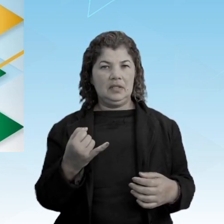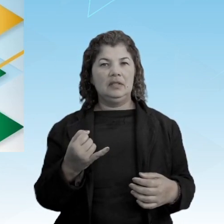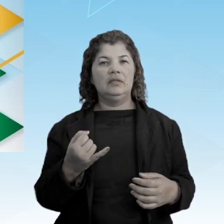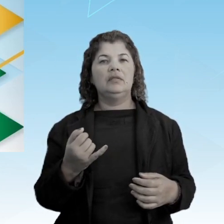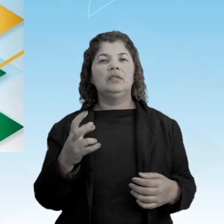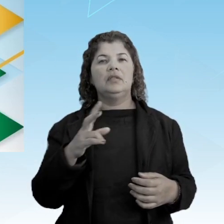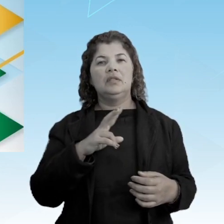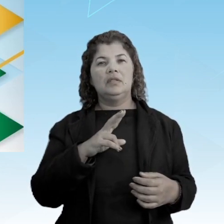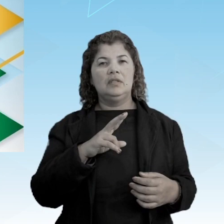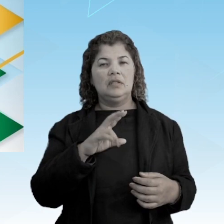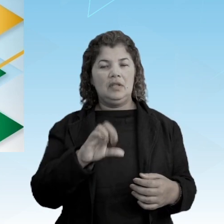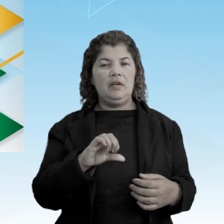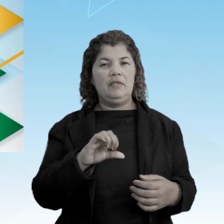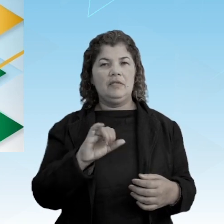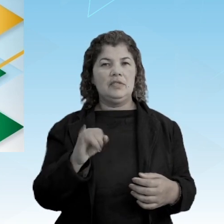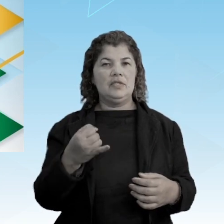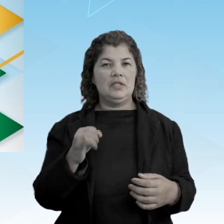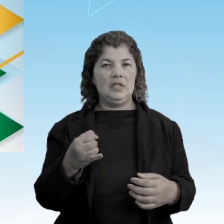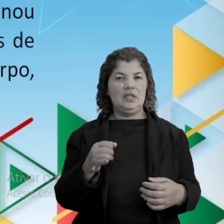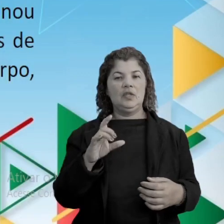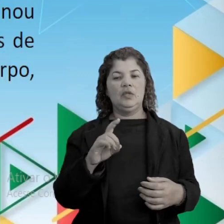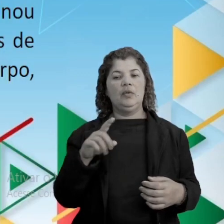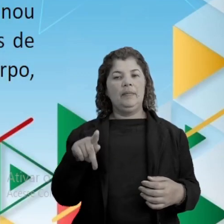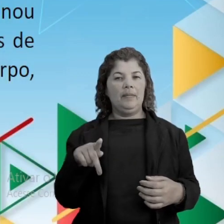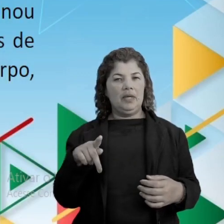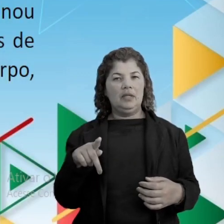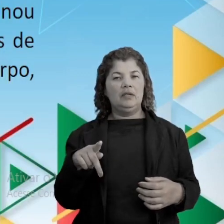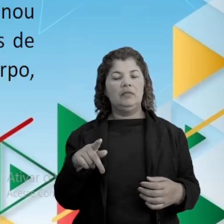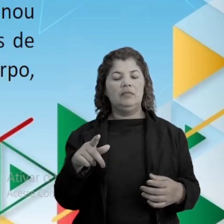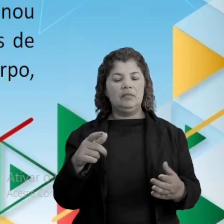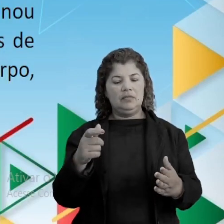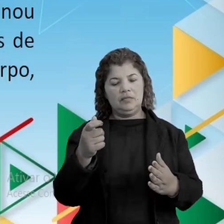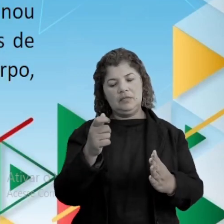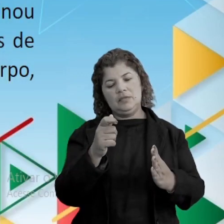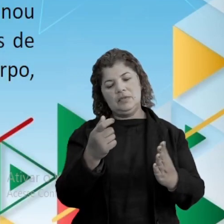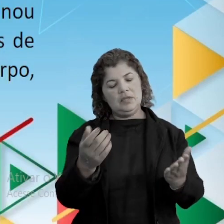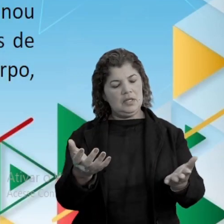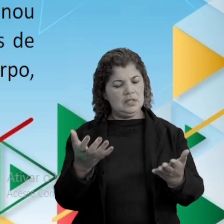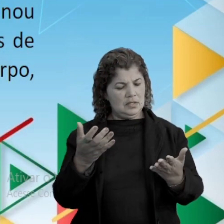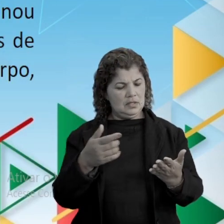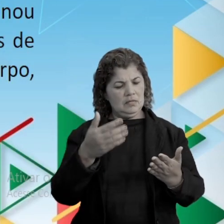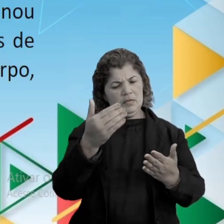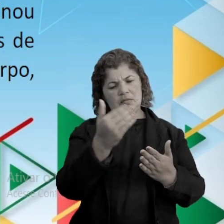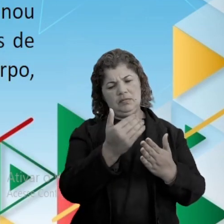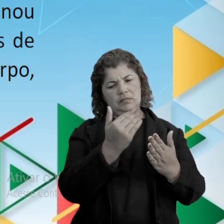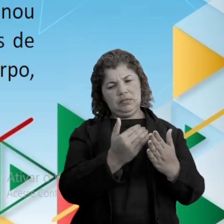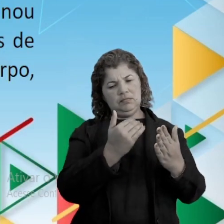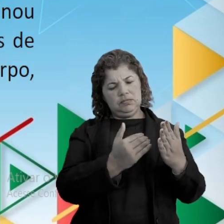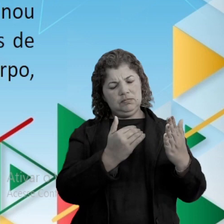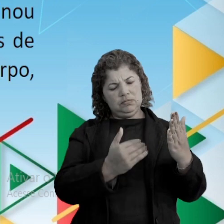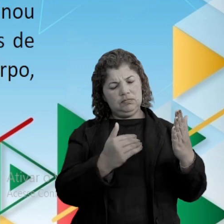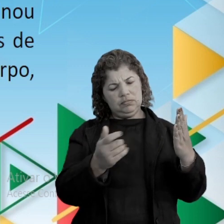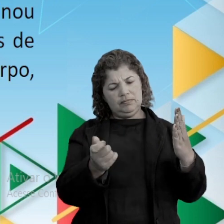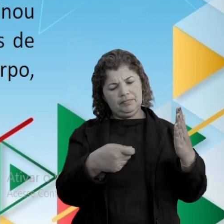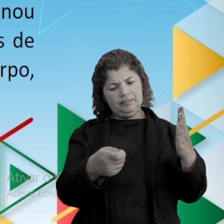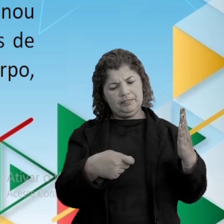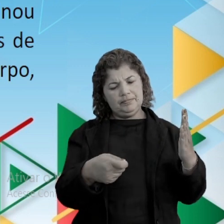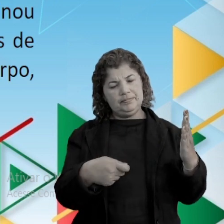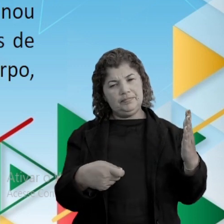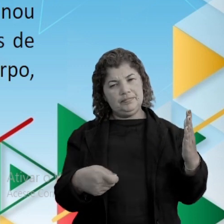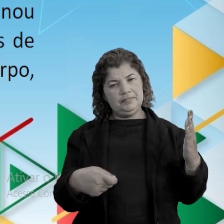em 9 de janeiro, D. Pedro recebeu um manifesto com mais de 8 mil assinaturas